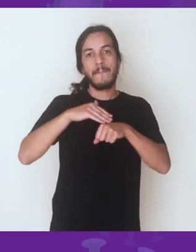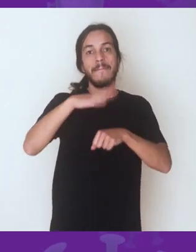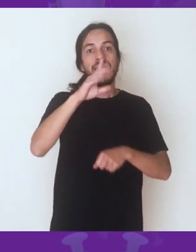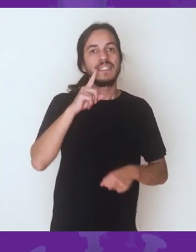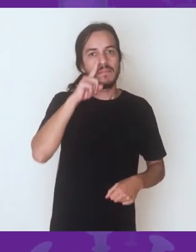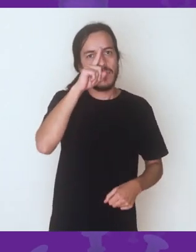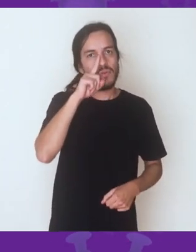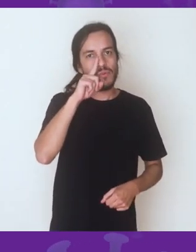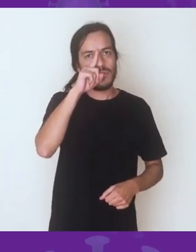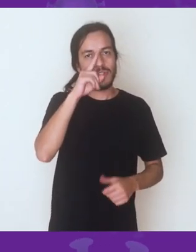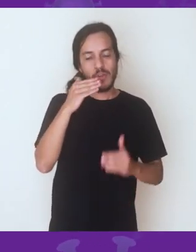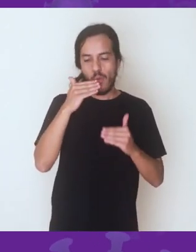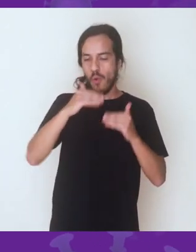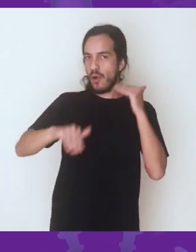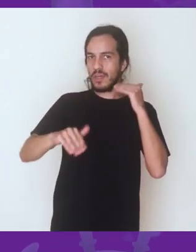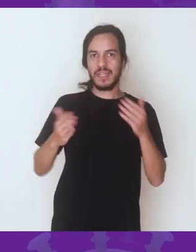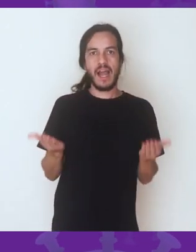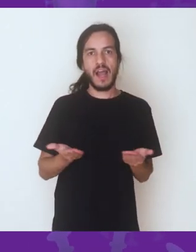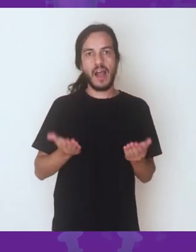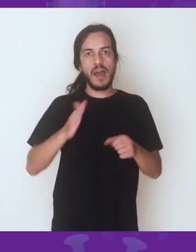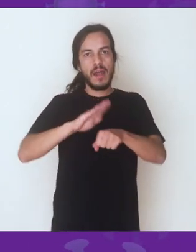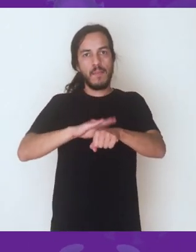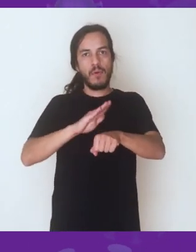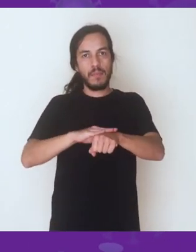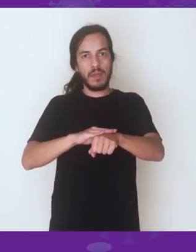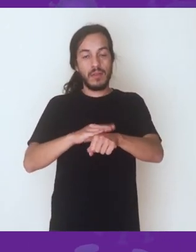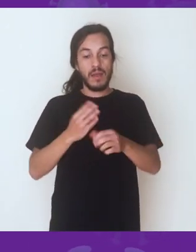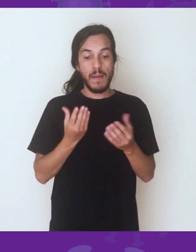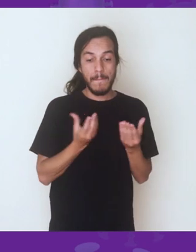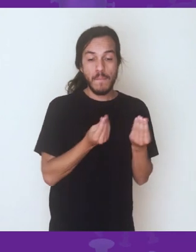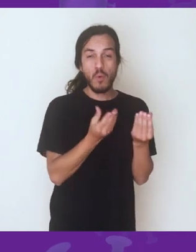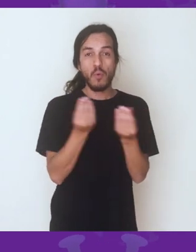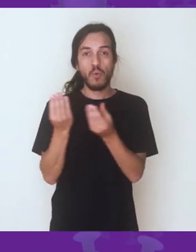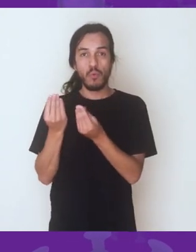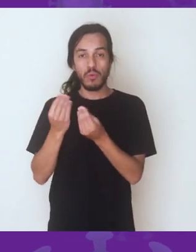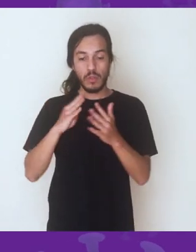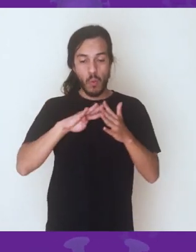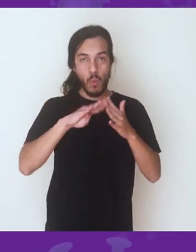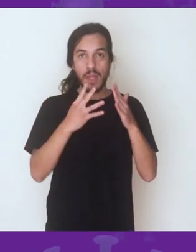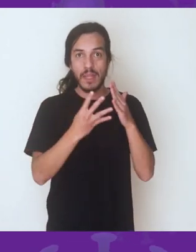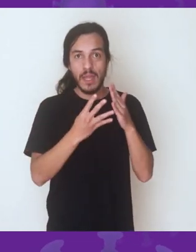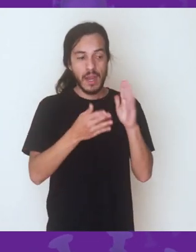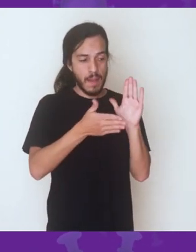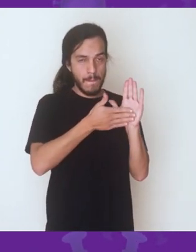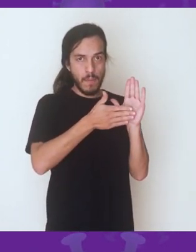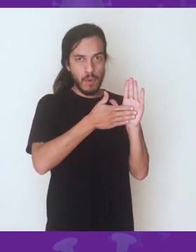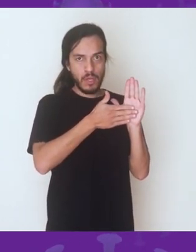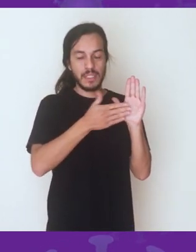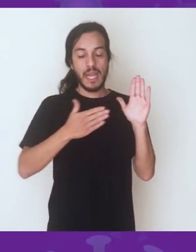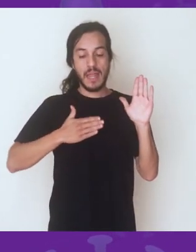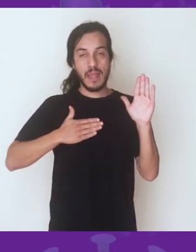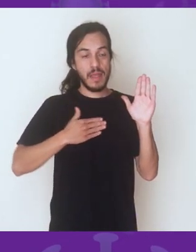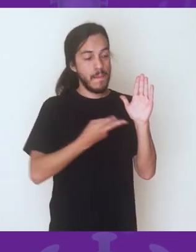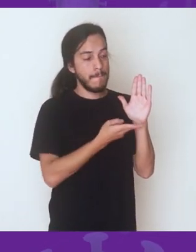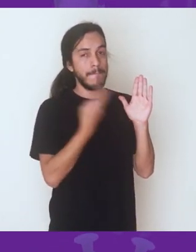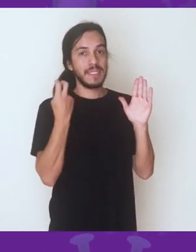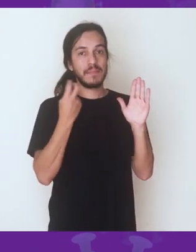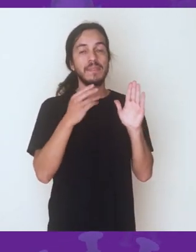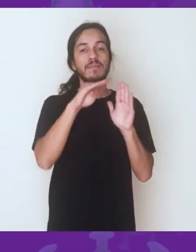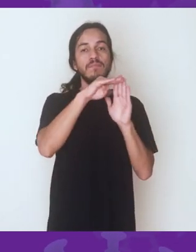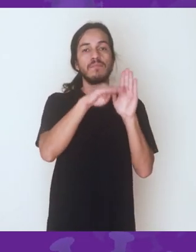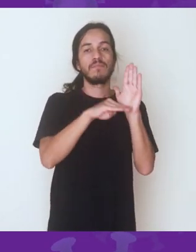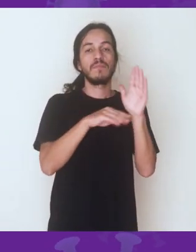Uma coisa que eu tenho observado muito nessas propostas de flexibilização do isolamento social é que eles têm levado muito em